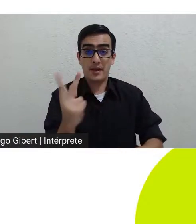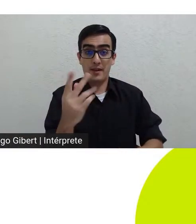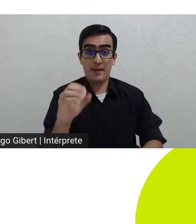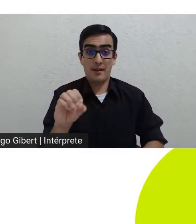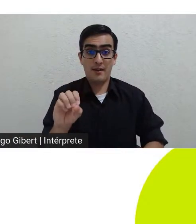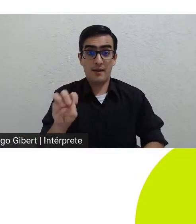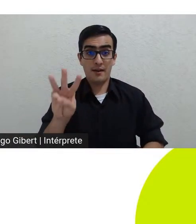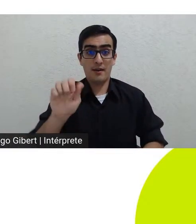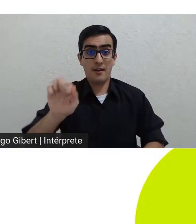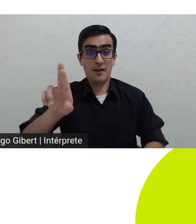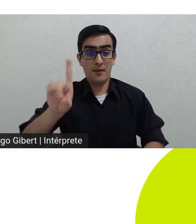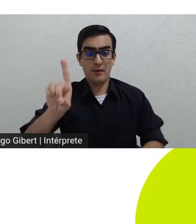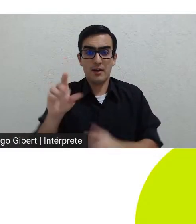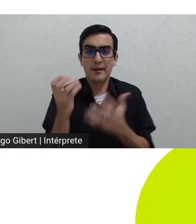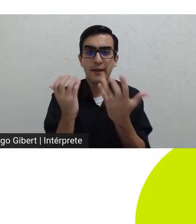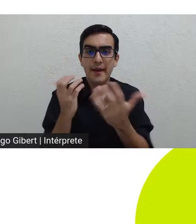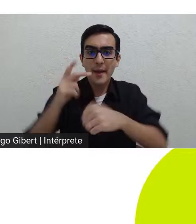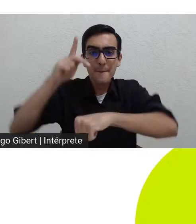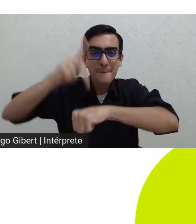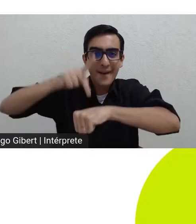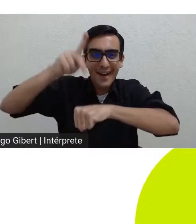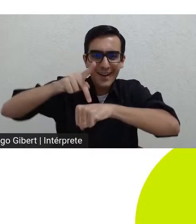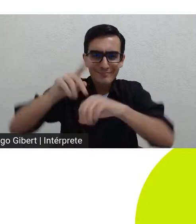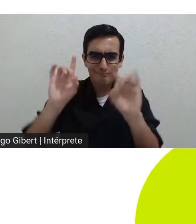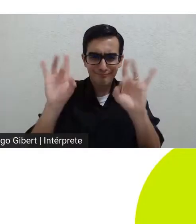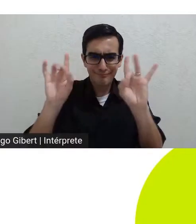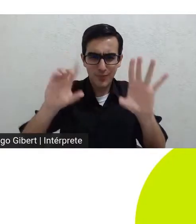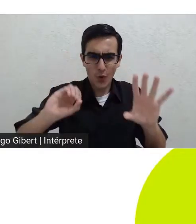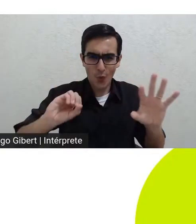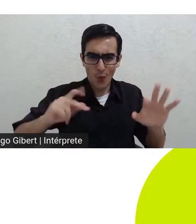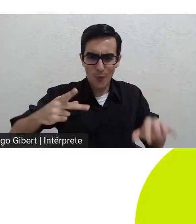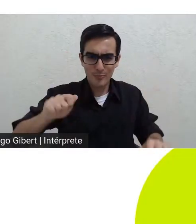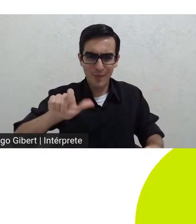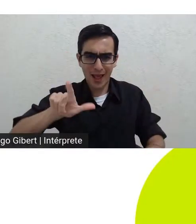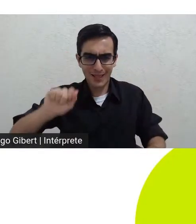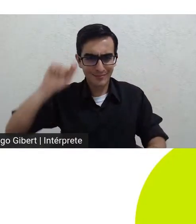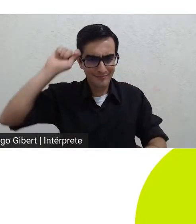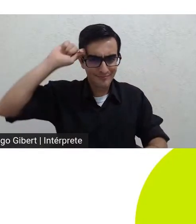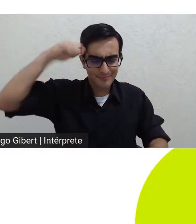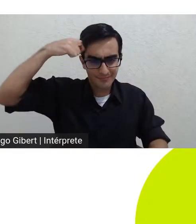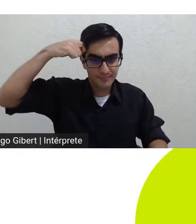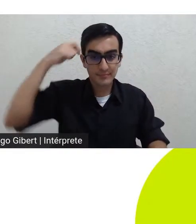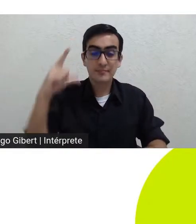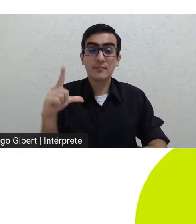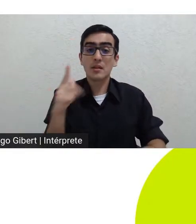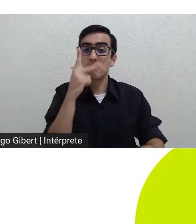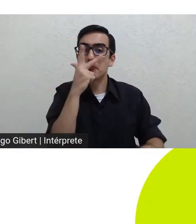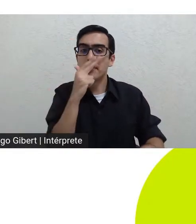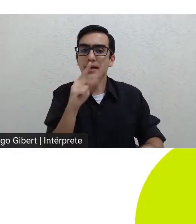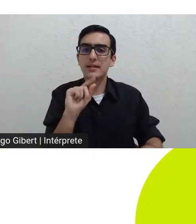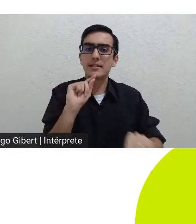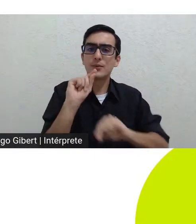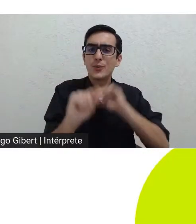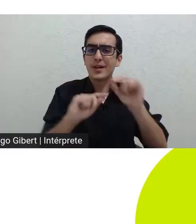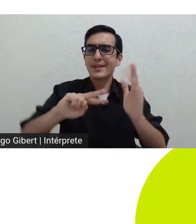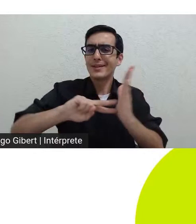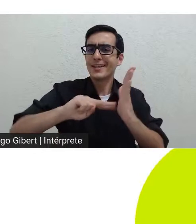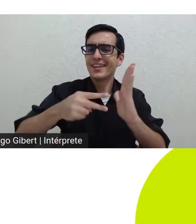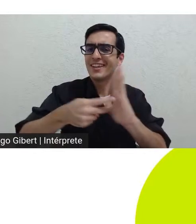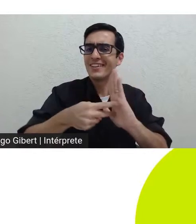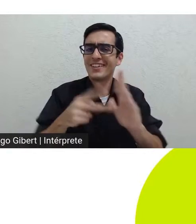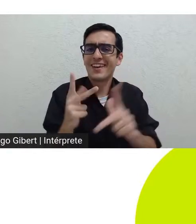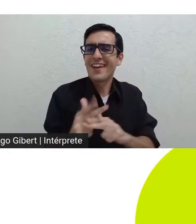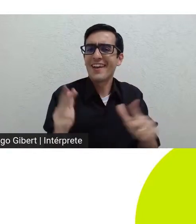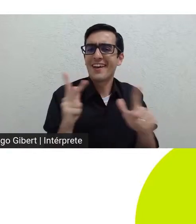opala negra em estado bruto poderia conter mensagens enigmáticas que não foram